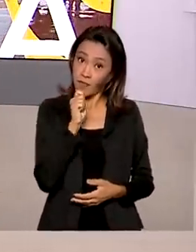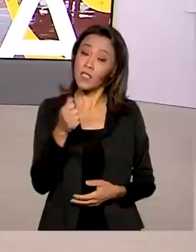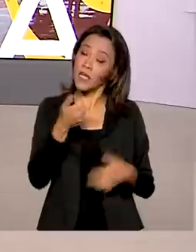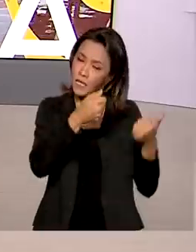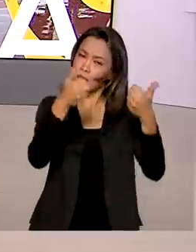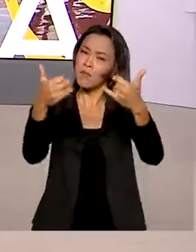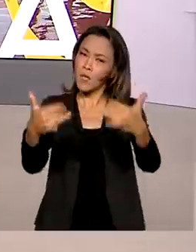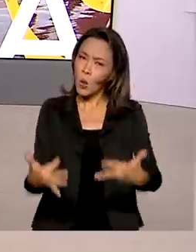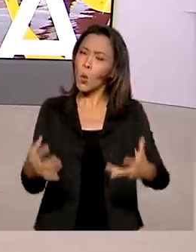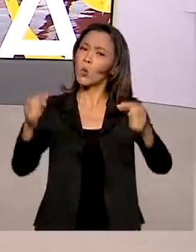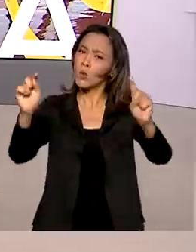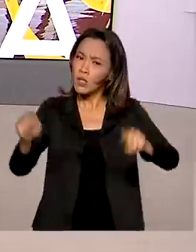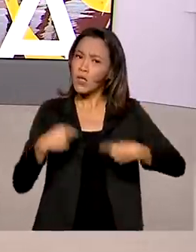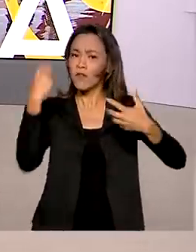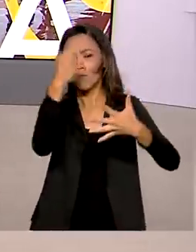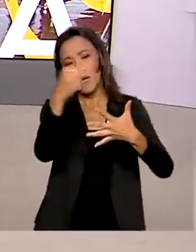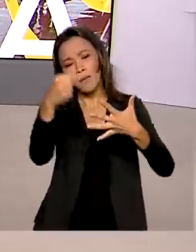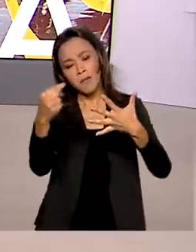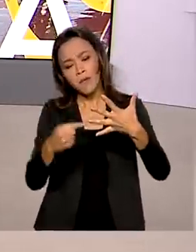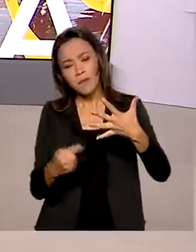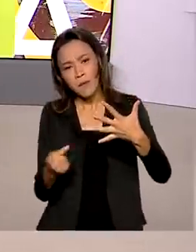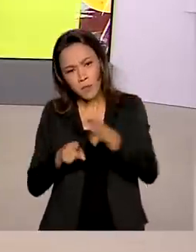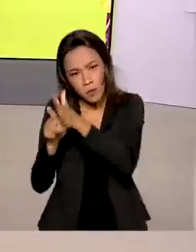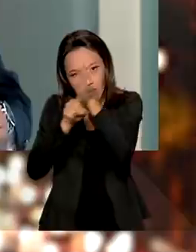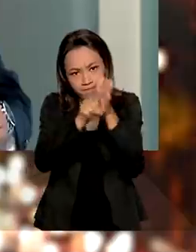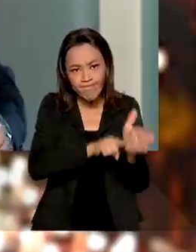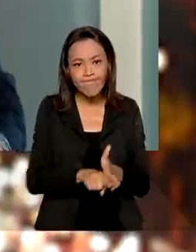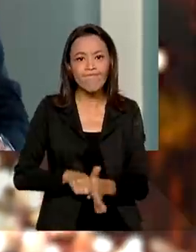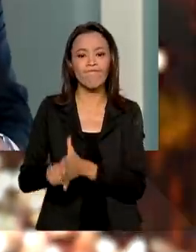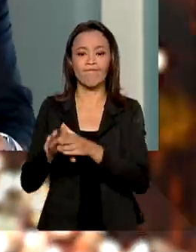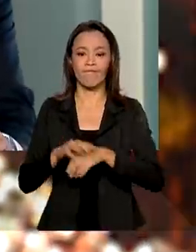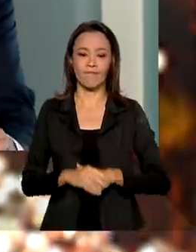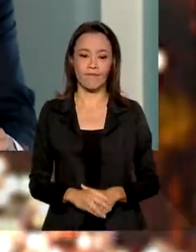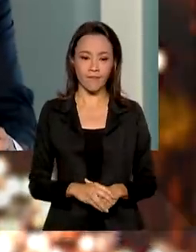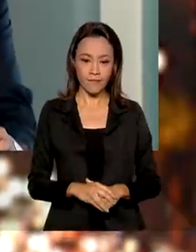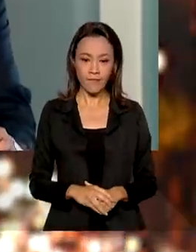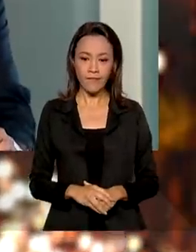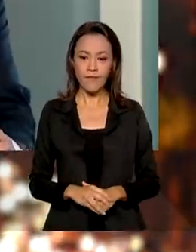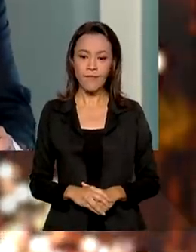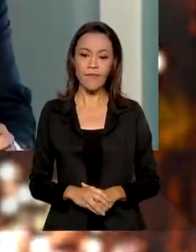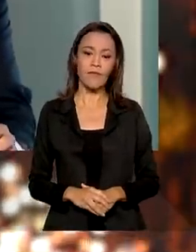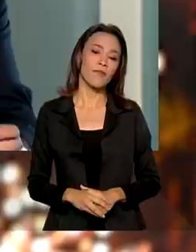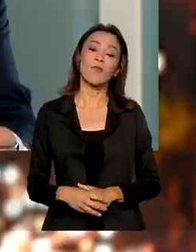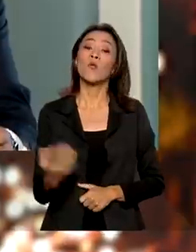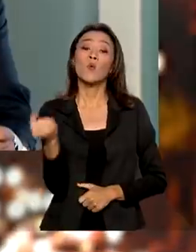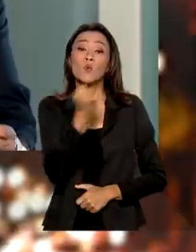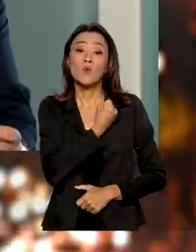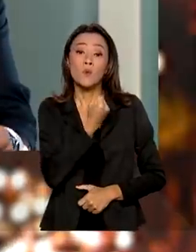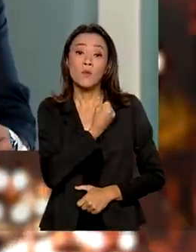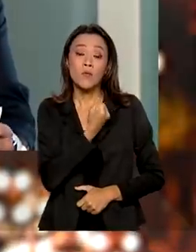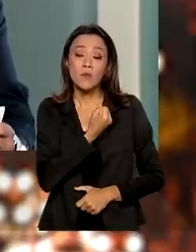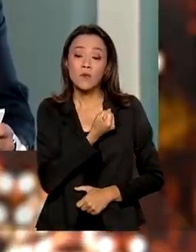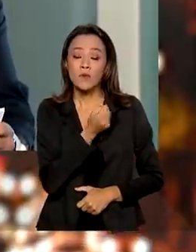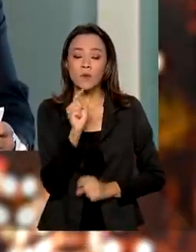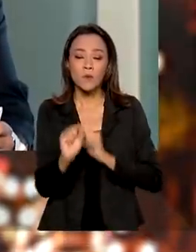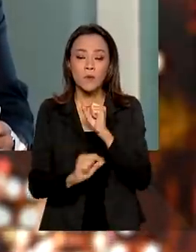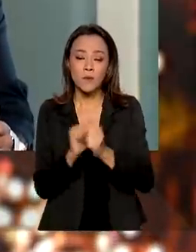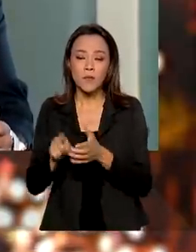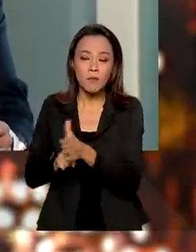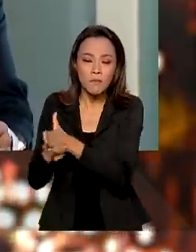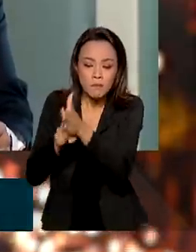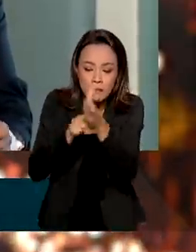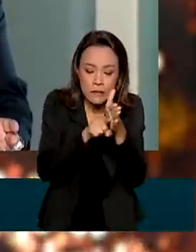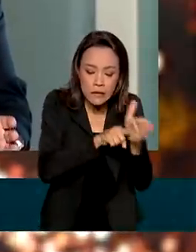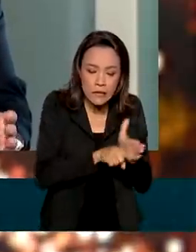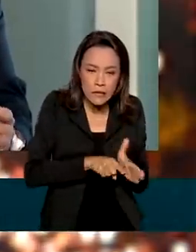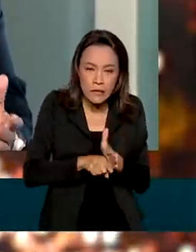ele mencionou os desafios nas investigações da pasta. Os números de investigação da CGU, eles cresceram.